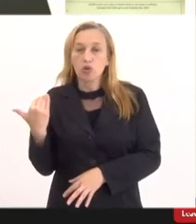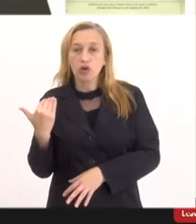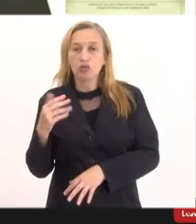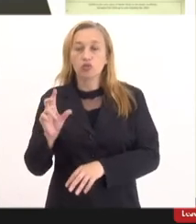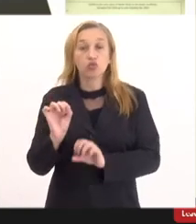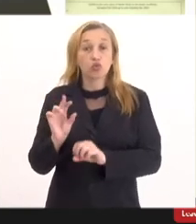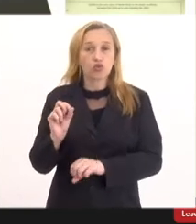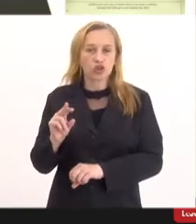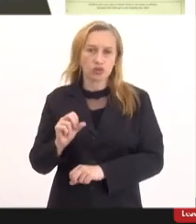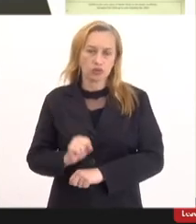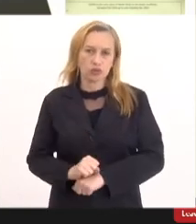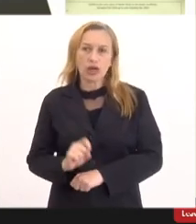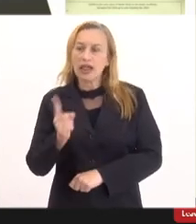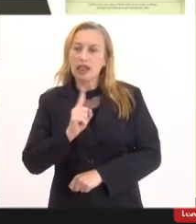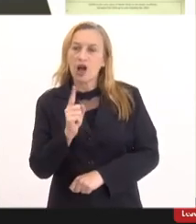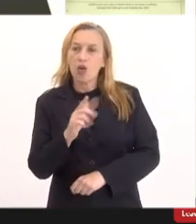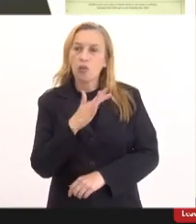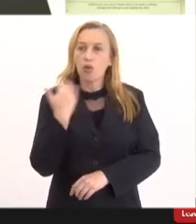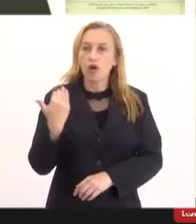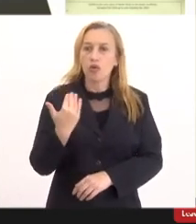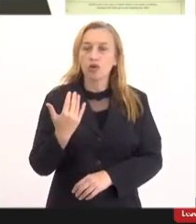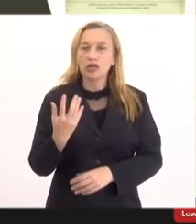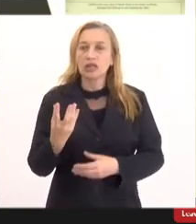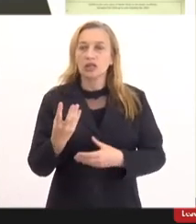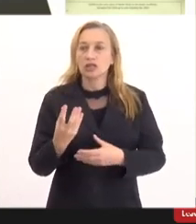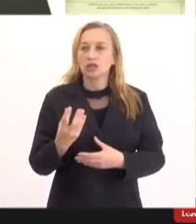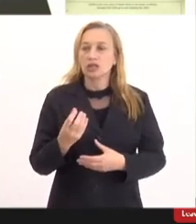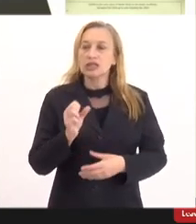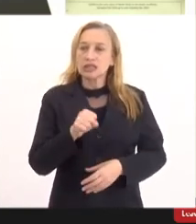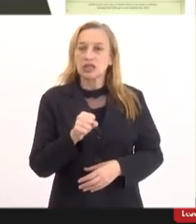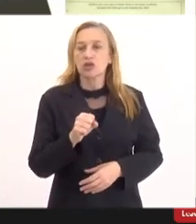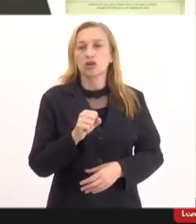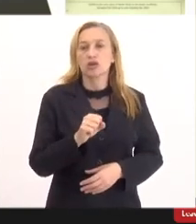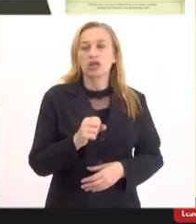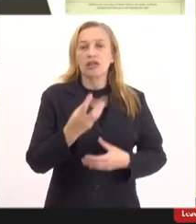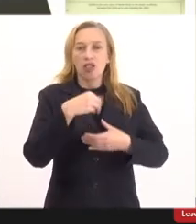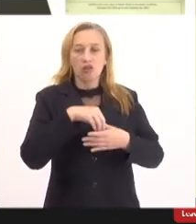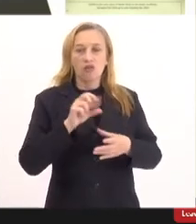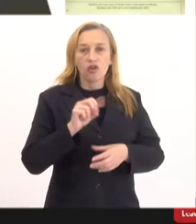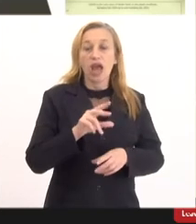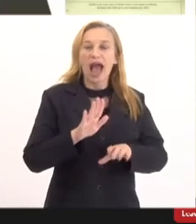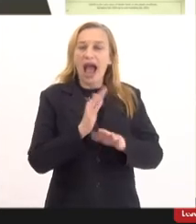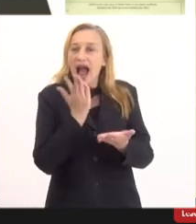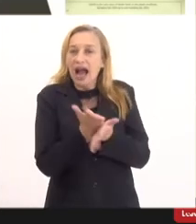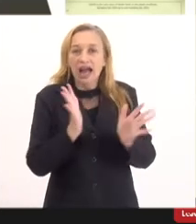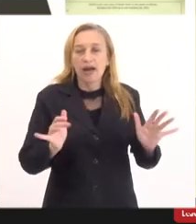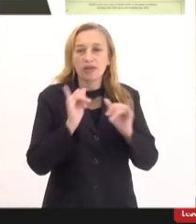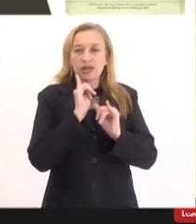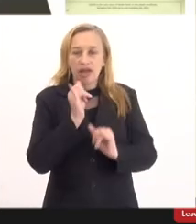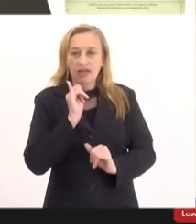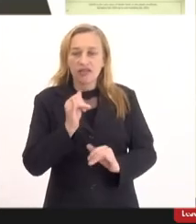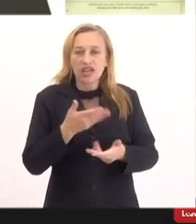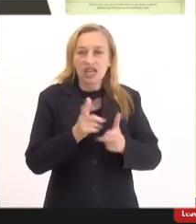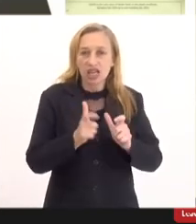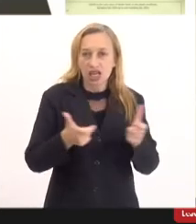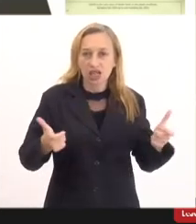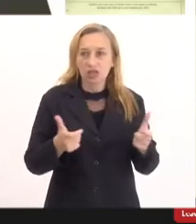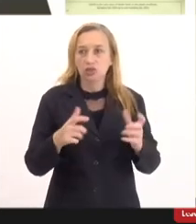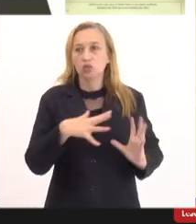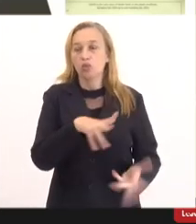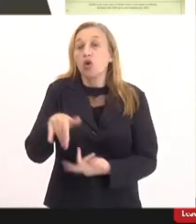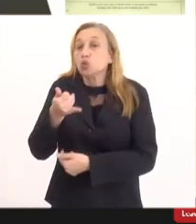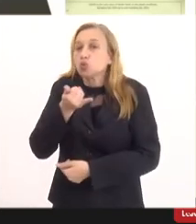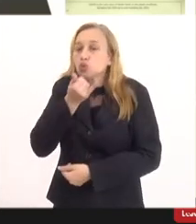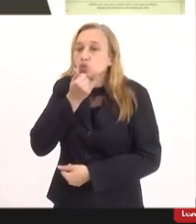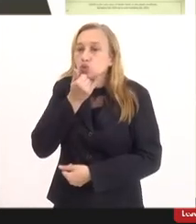vírus ok e não morreram com o vírus isso acaba uma narrativa imensa no mundo desculpa